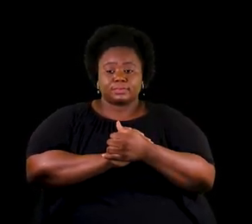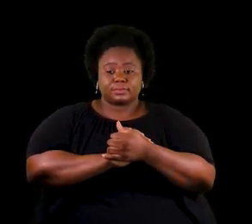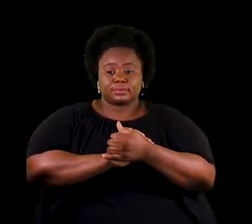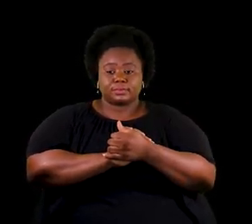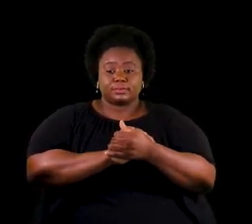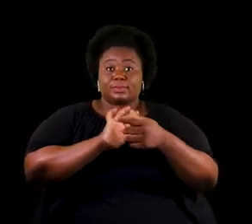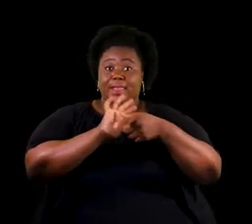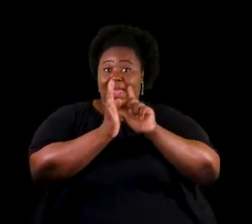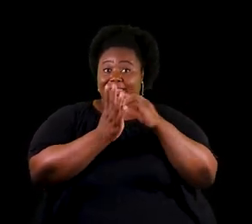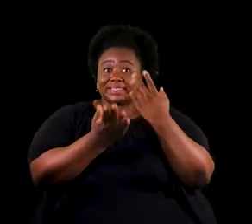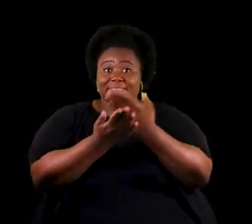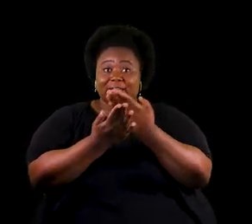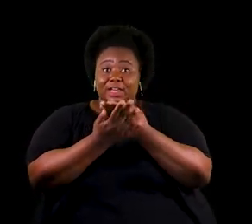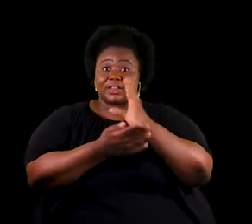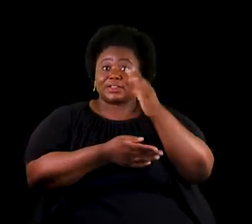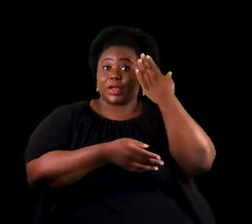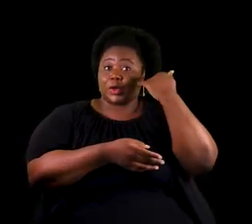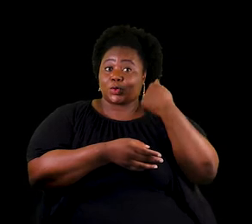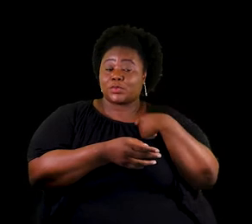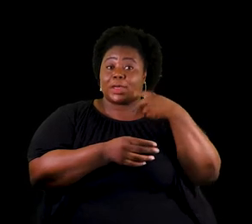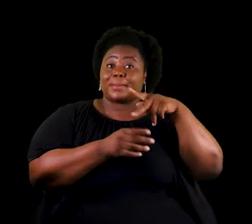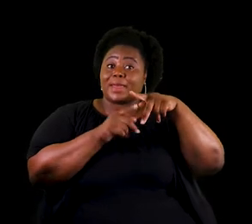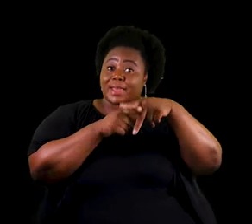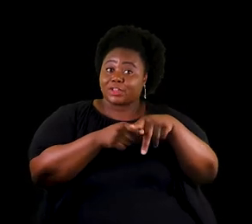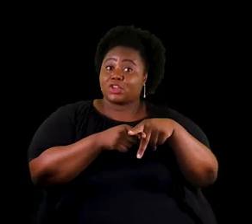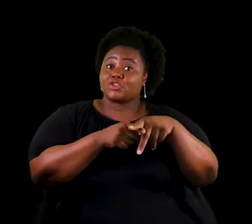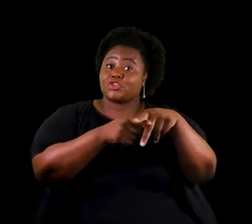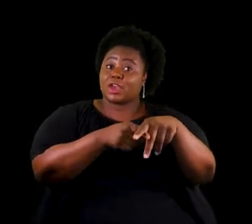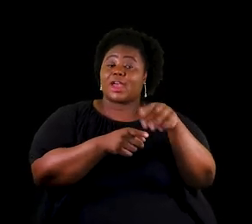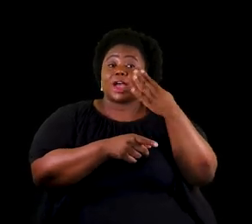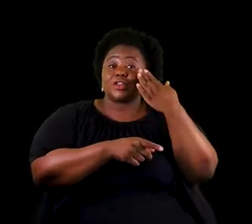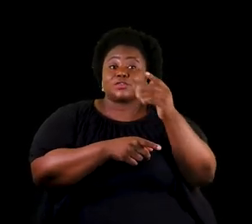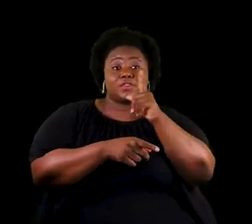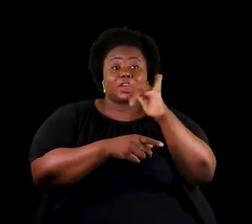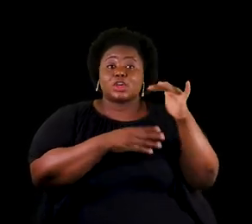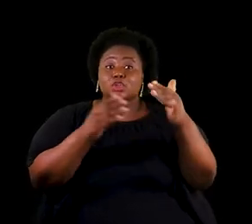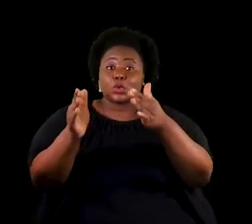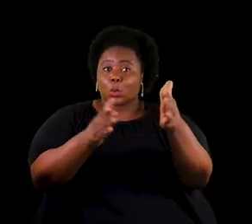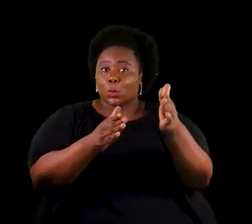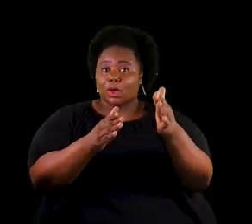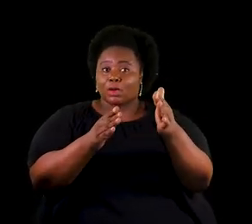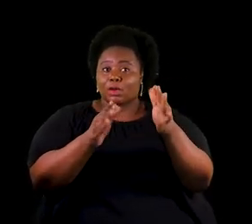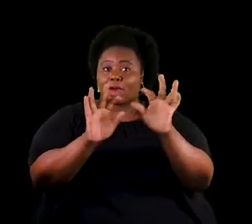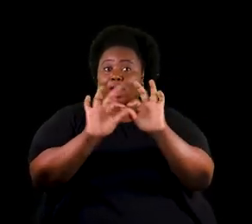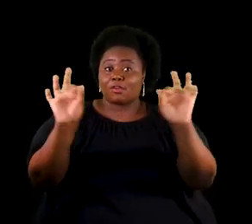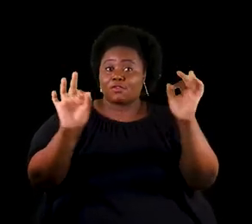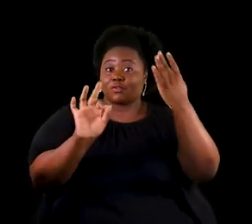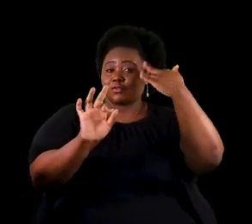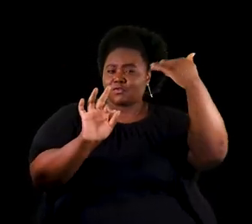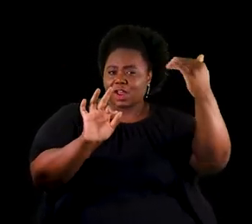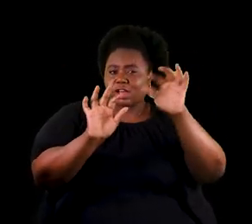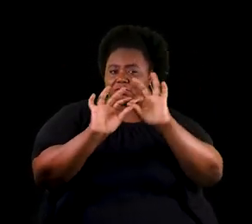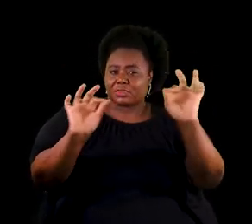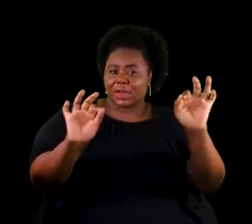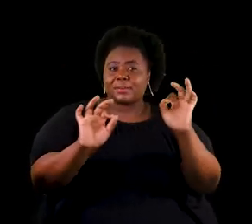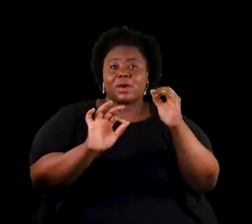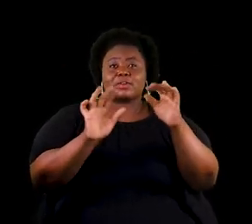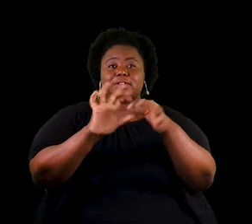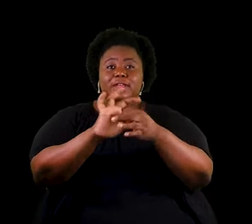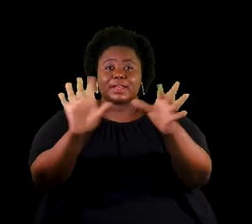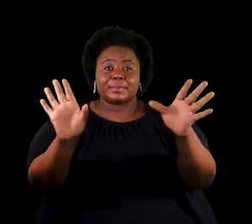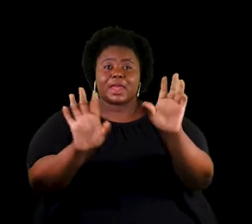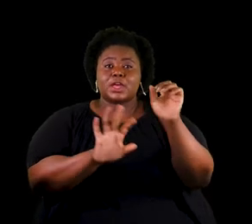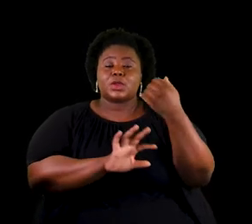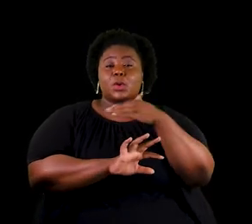Antes das aulas eu só sabia que Dom Pedro I tinha chegado às margens do rio Ipiranga e tinha gritado aquela famosa frase independência ou